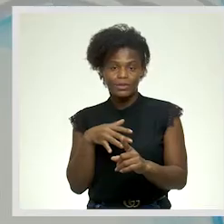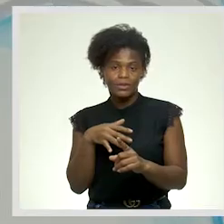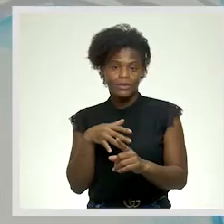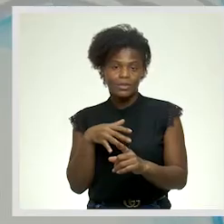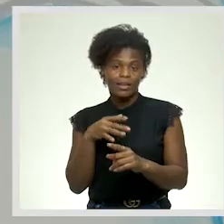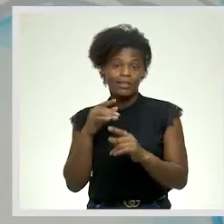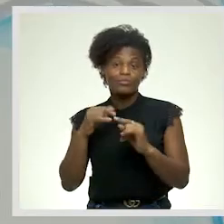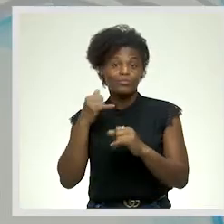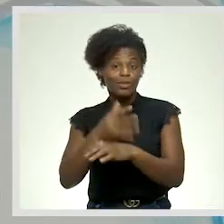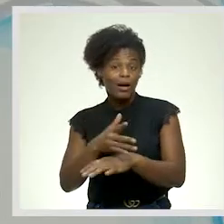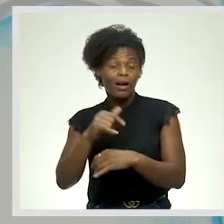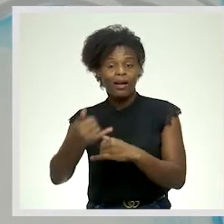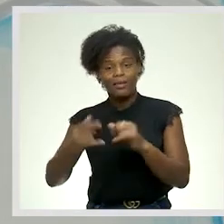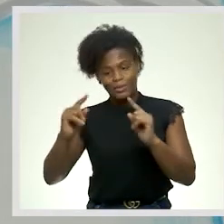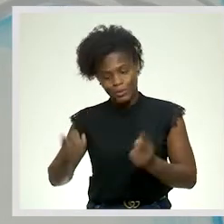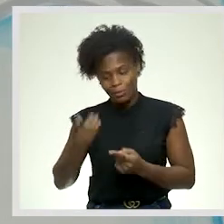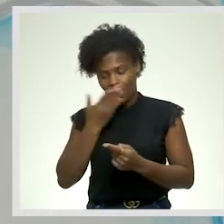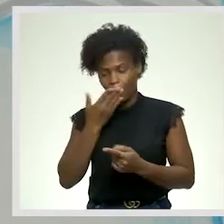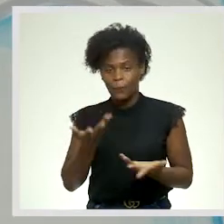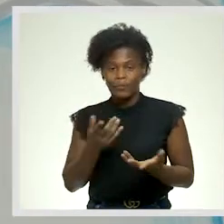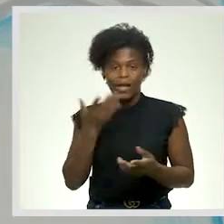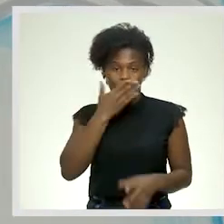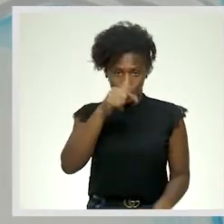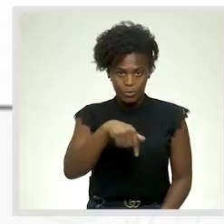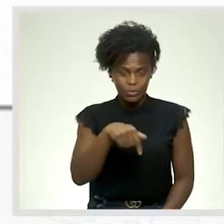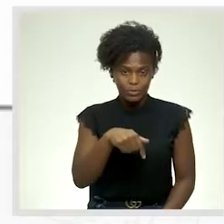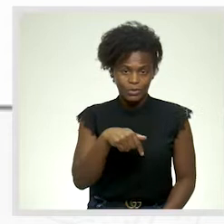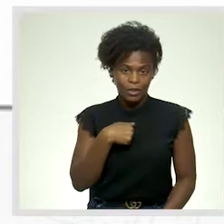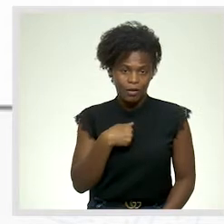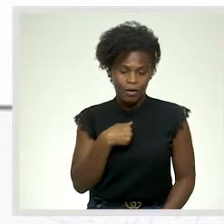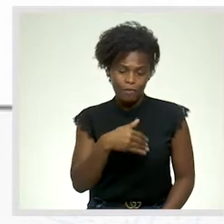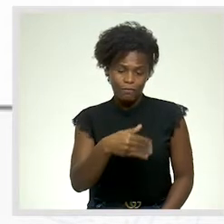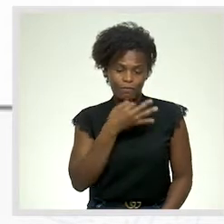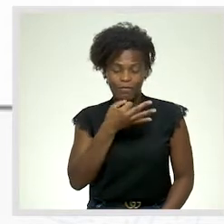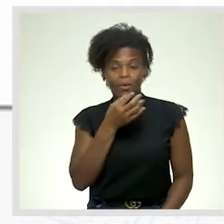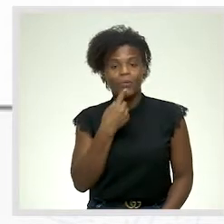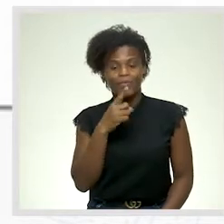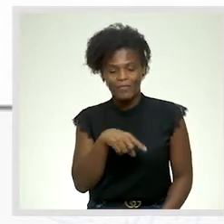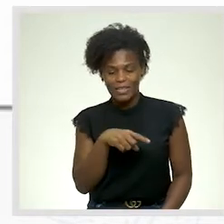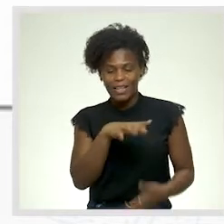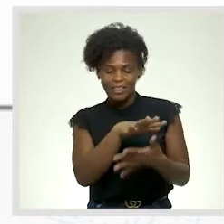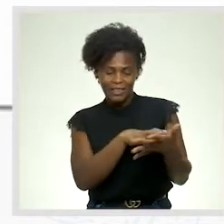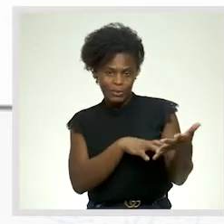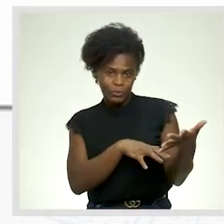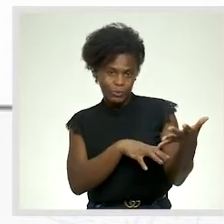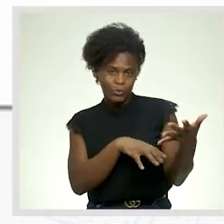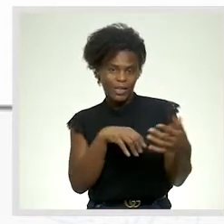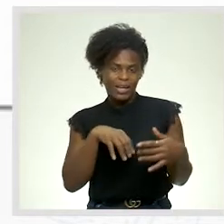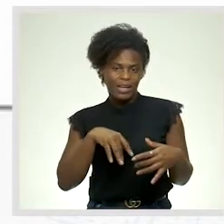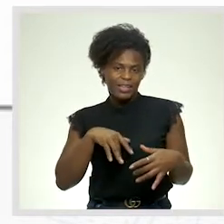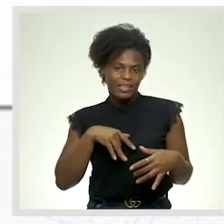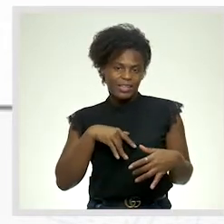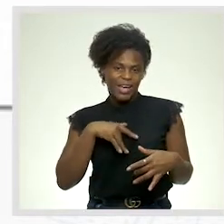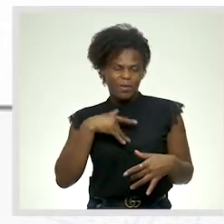síntese. Para a aula de hoje, então, eu vou falar novamente de textos emotivos